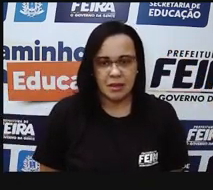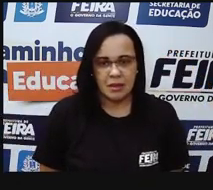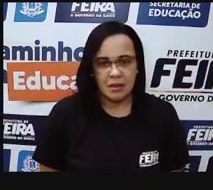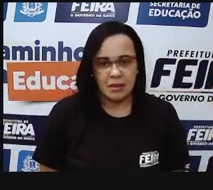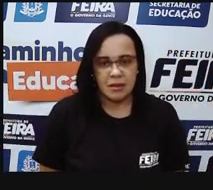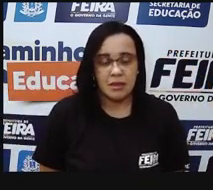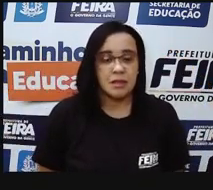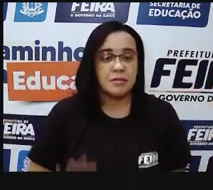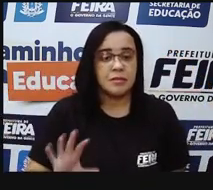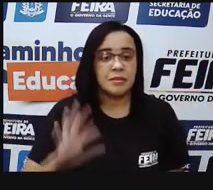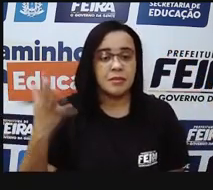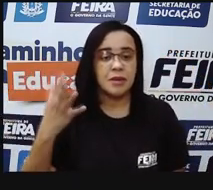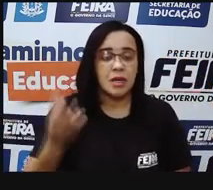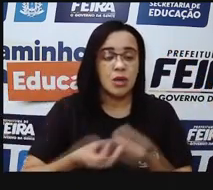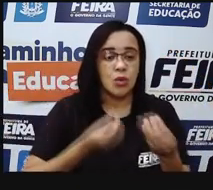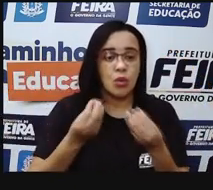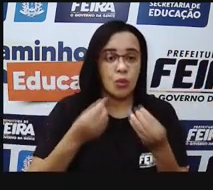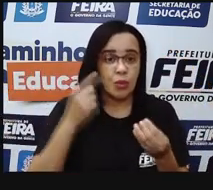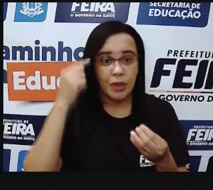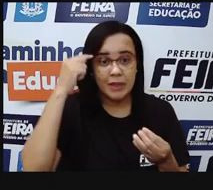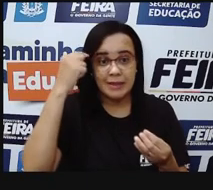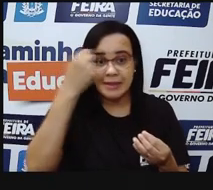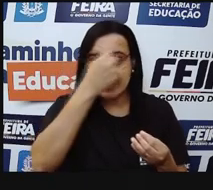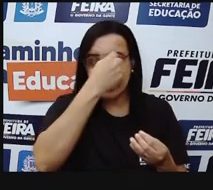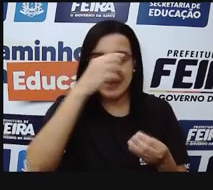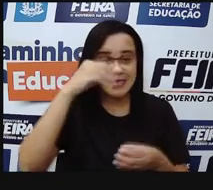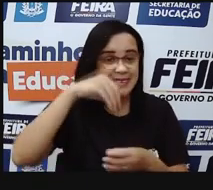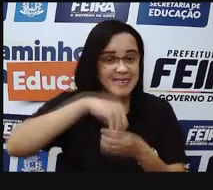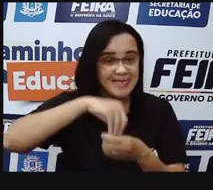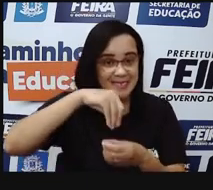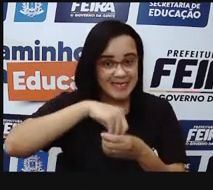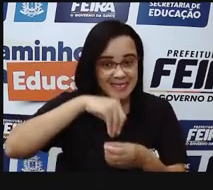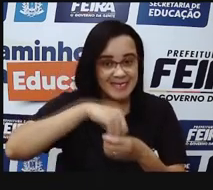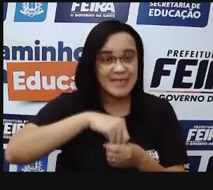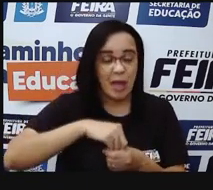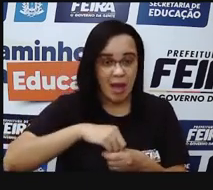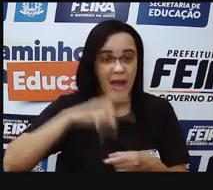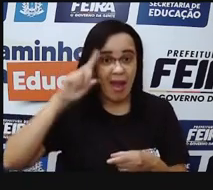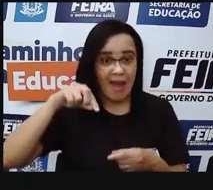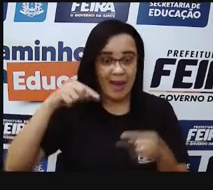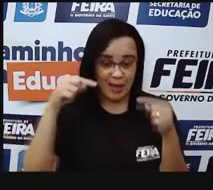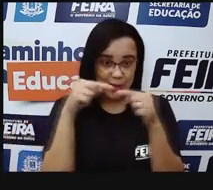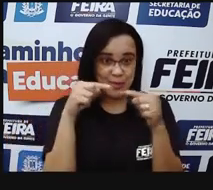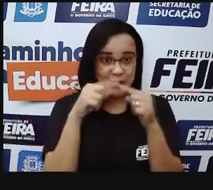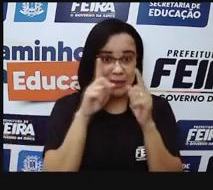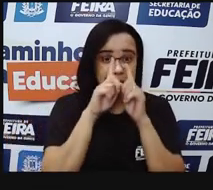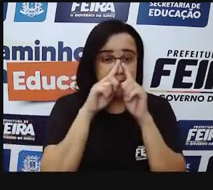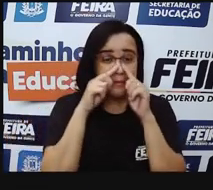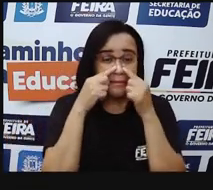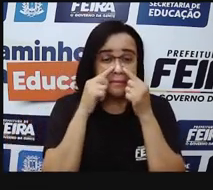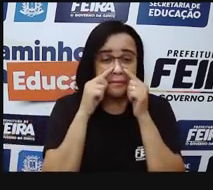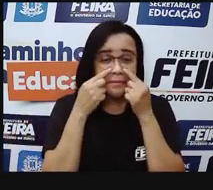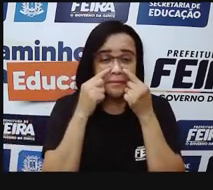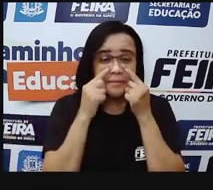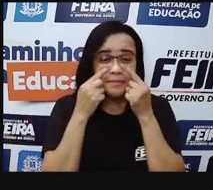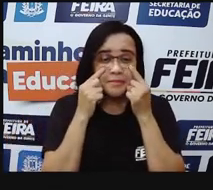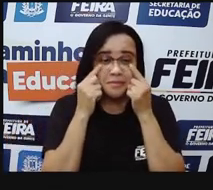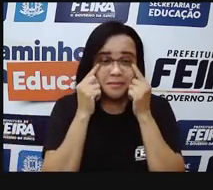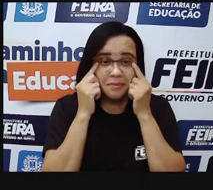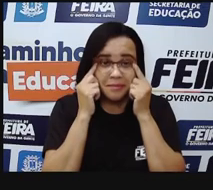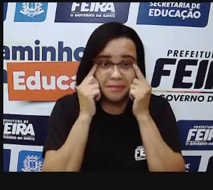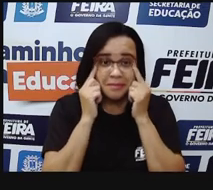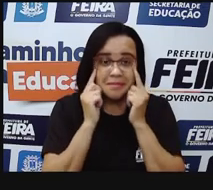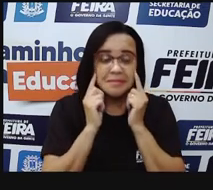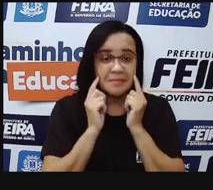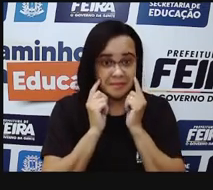o que que acontece? É nessas glândulas lacanais que vai ser produzida a lágrima. E aí, essa lágrima, constantemente, ela é